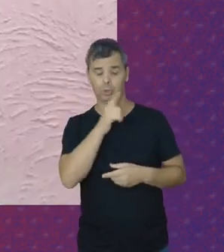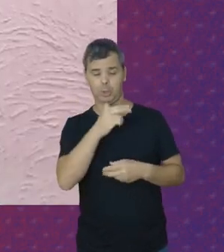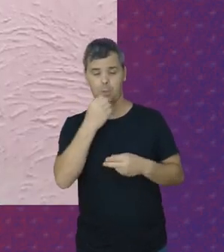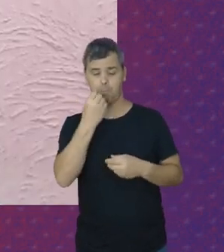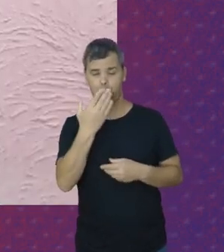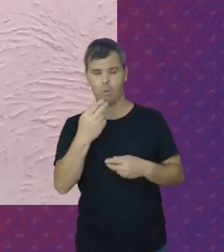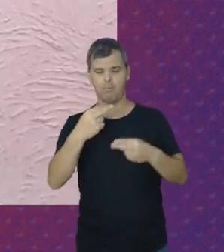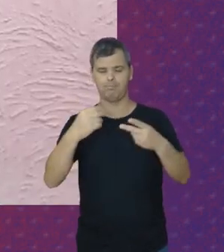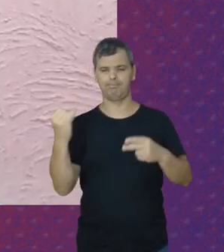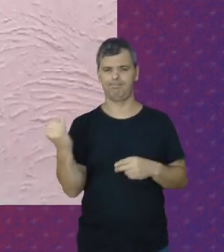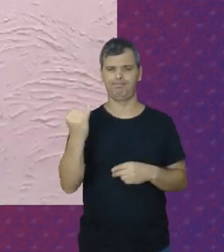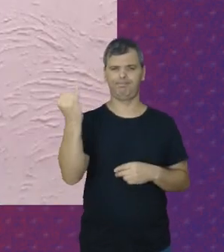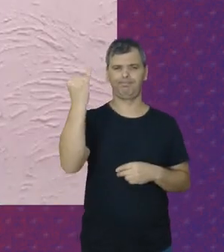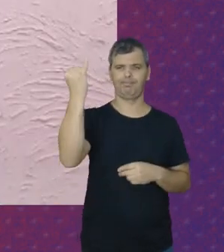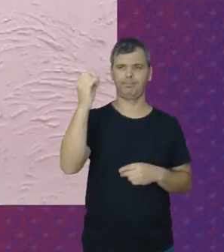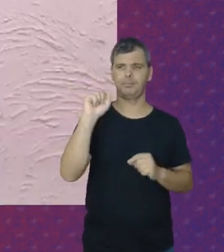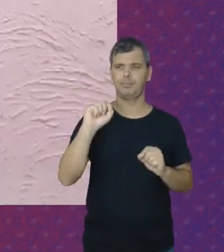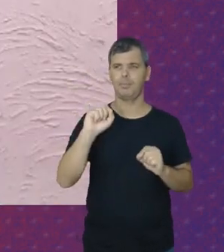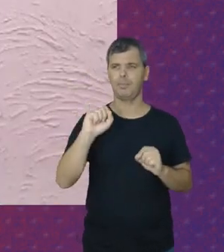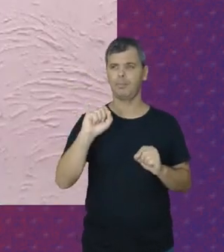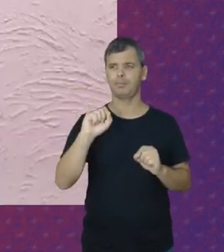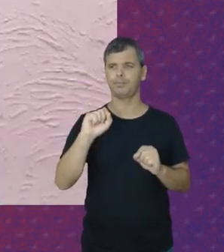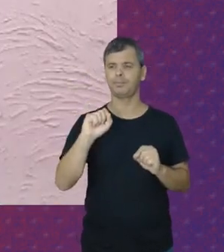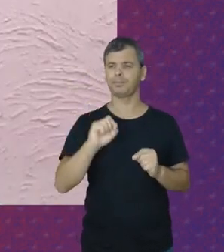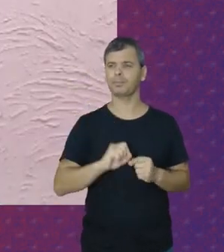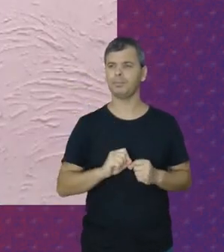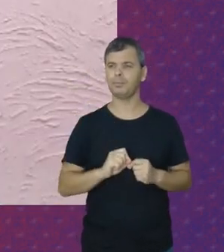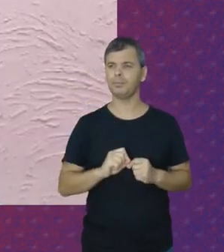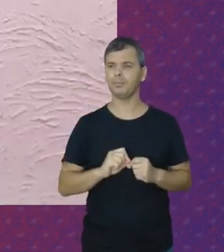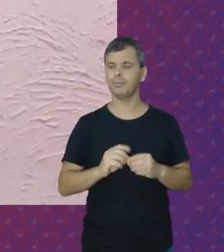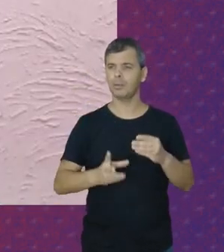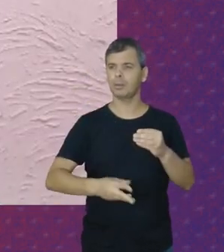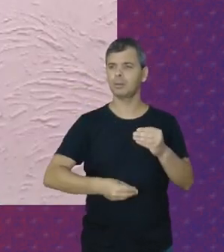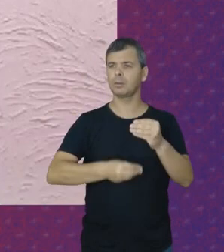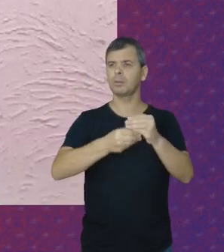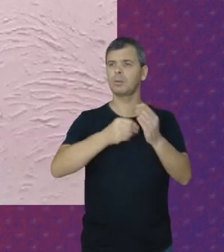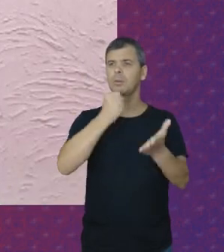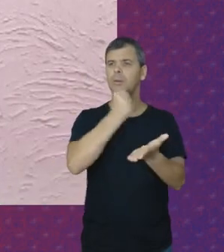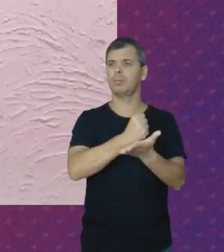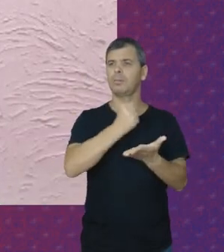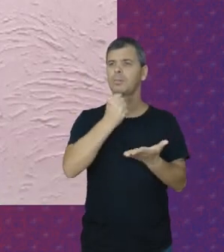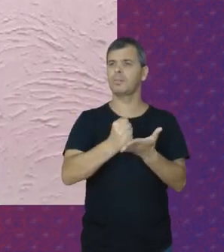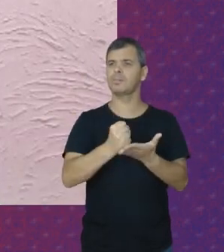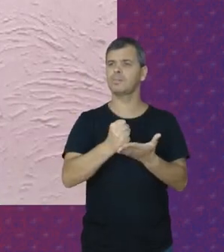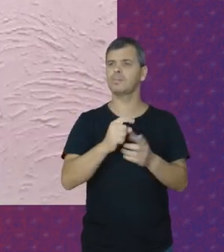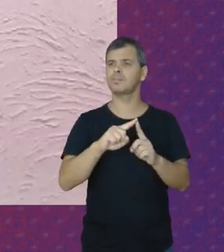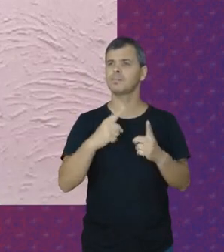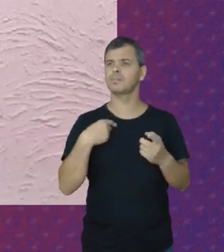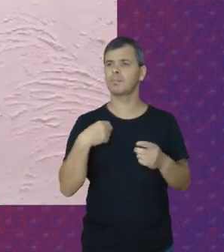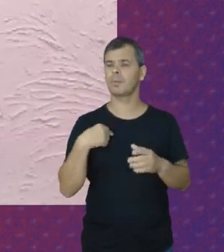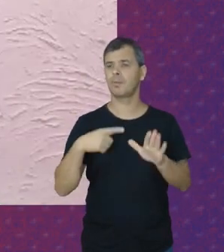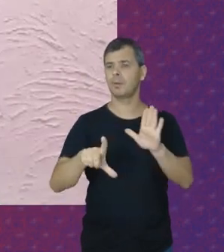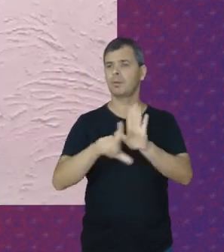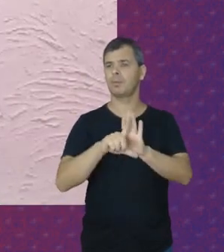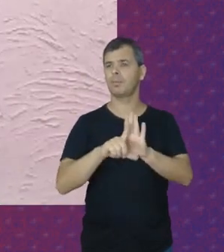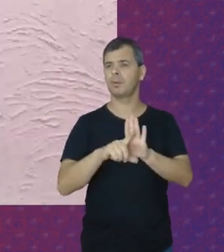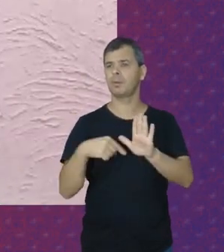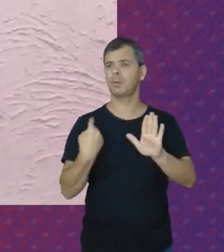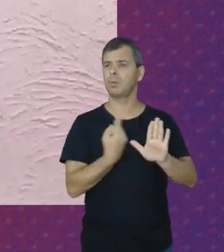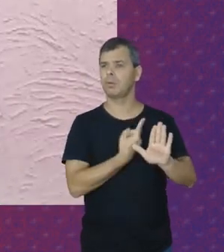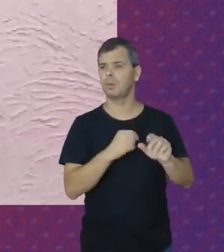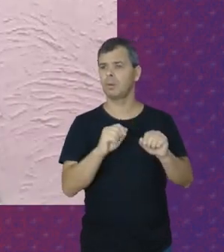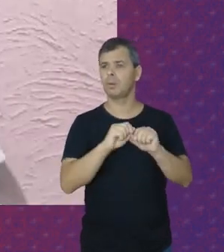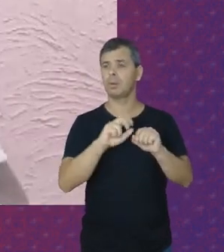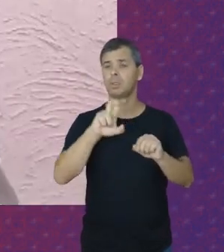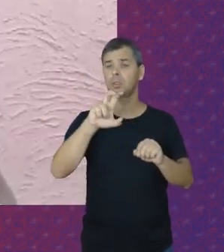importante Que foi a implementação da carteira de trabalho Da nossa lei Que está fazendo